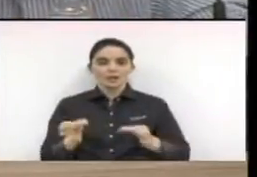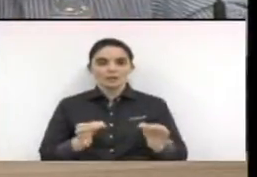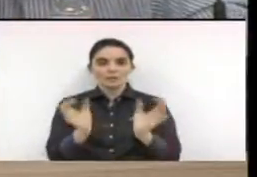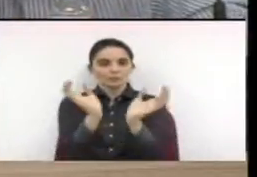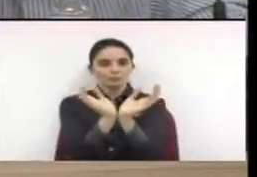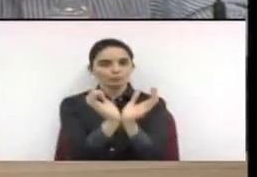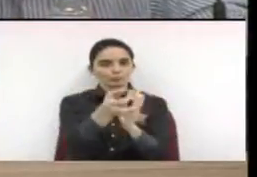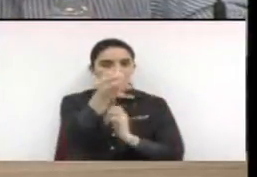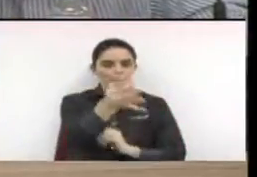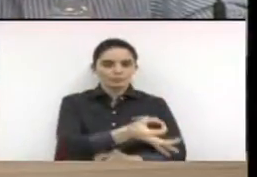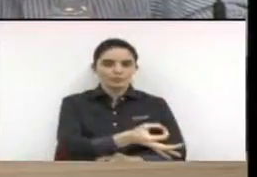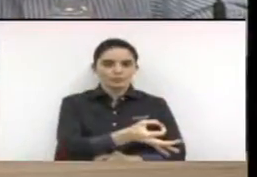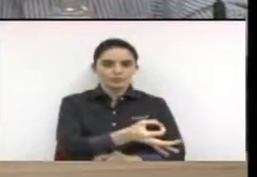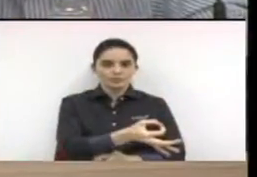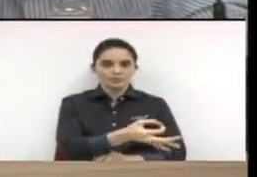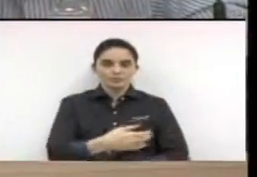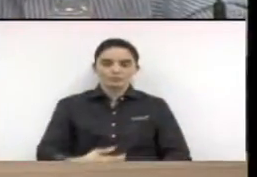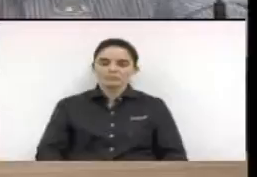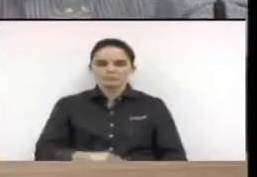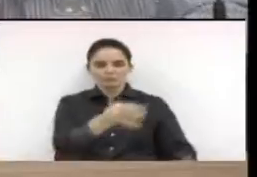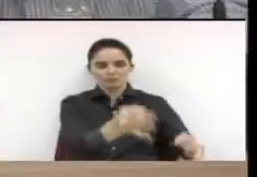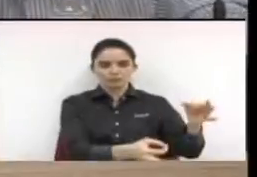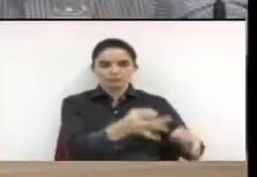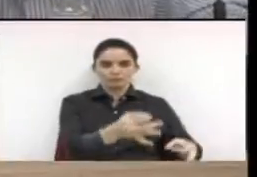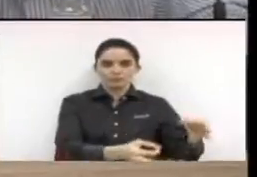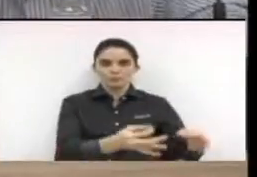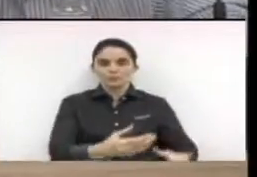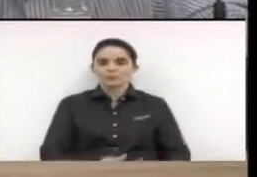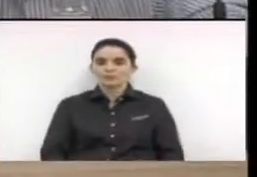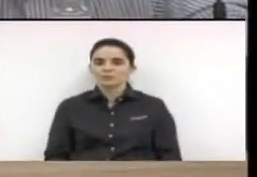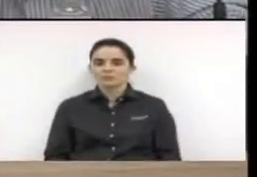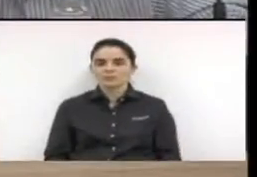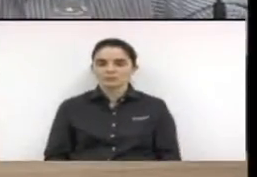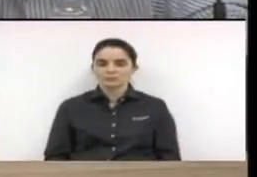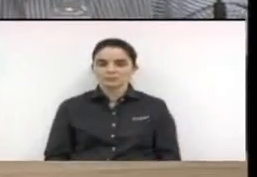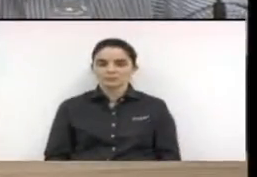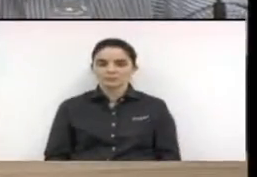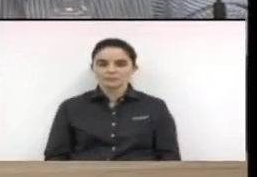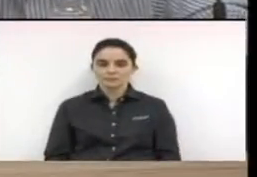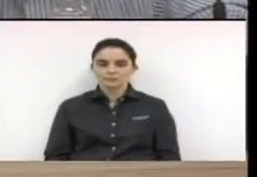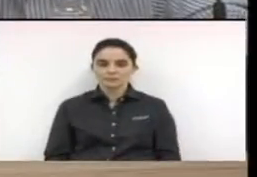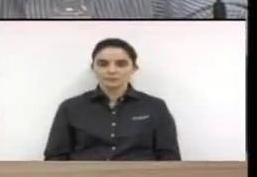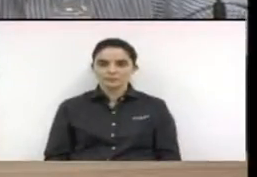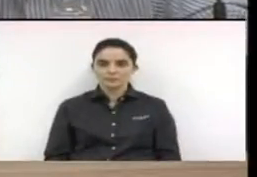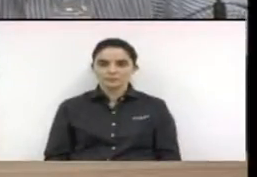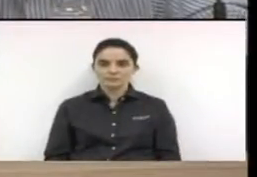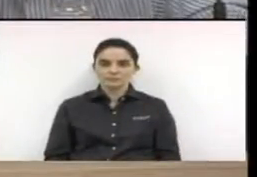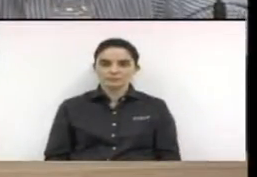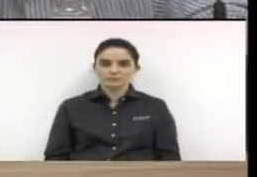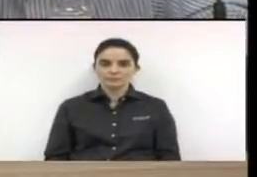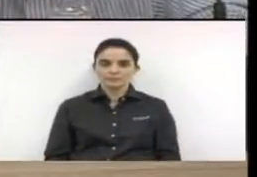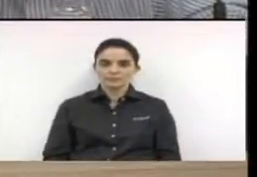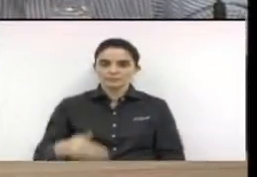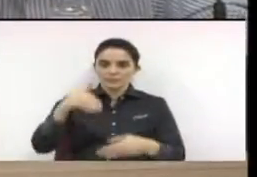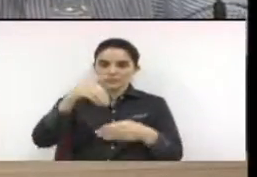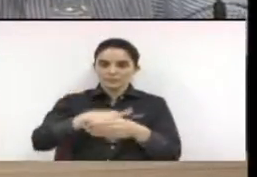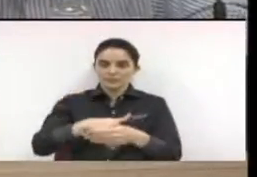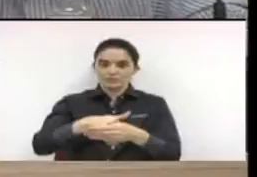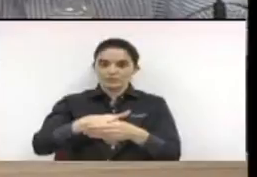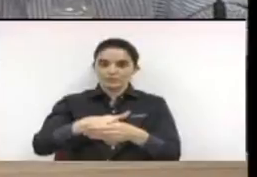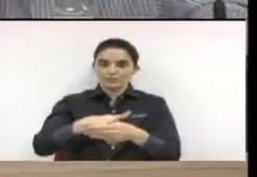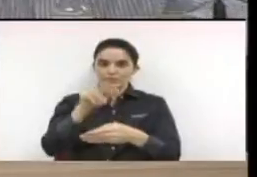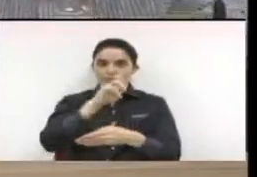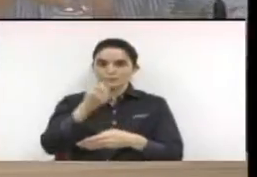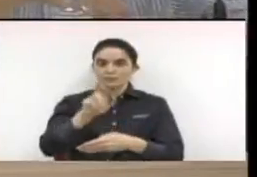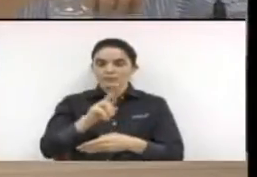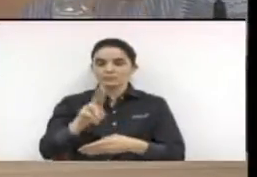Constituição, Redação e Justiça. Algum vereador deseja impugnar? Não havendo, vai a votação e a votação